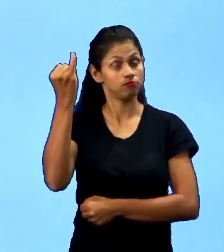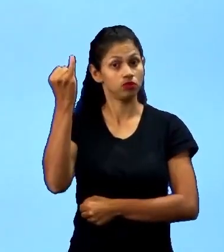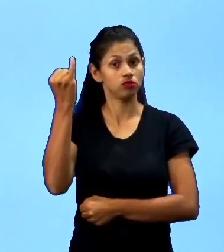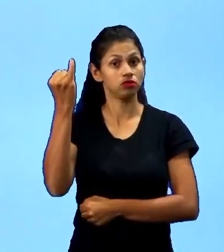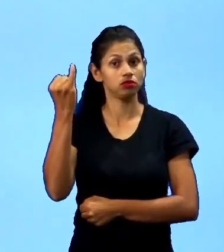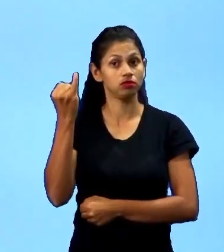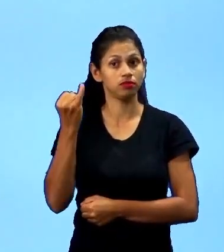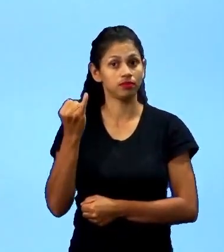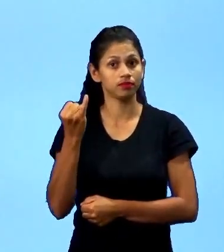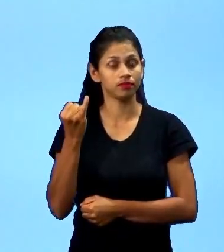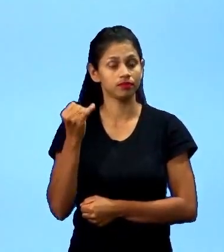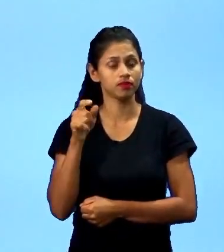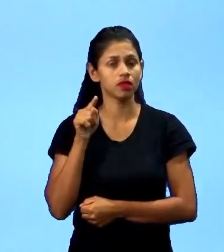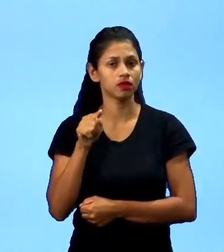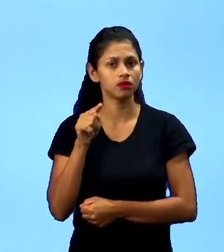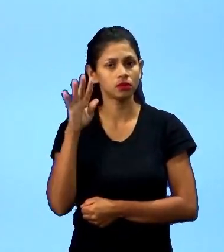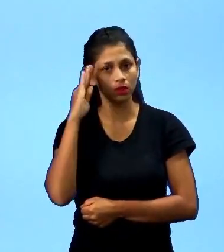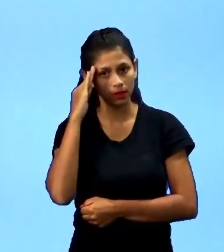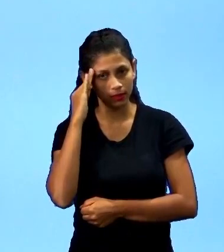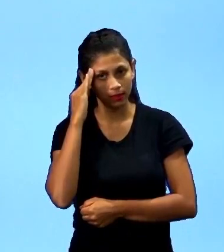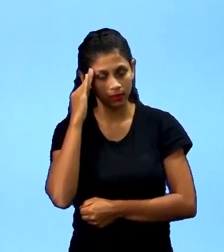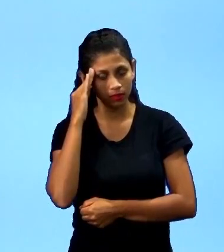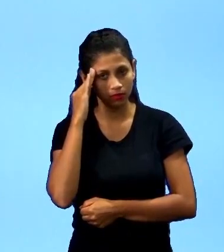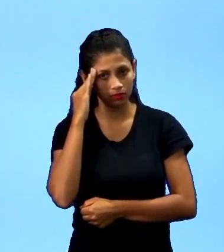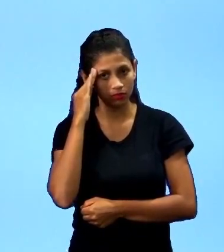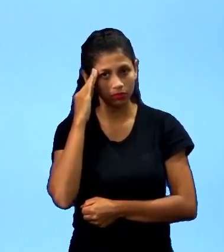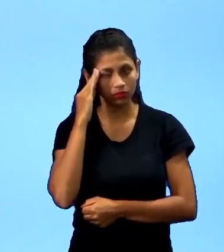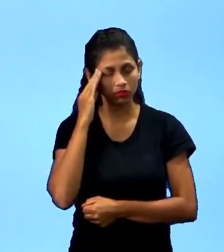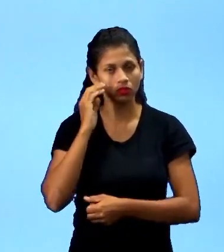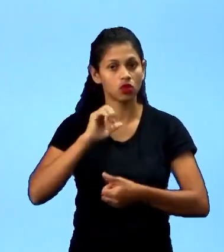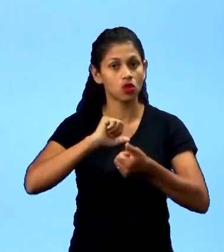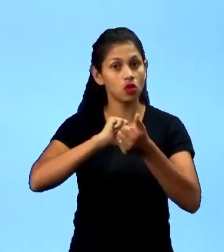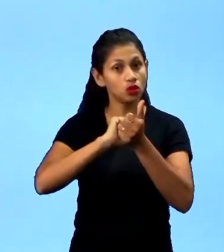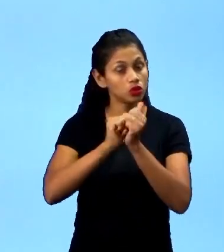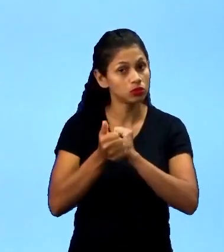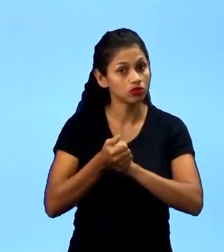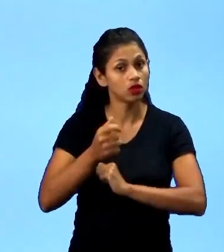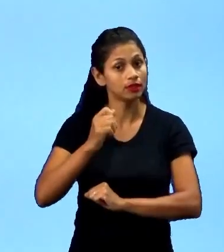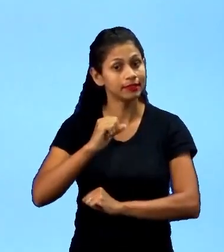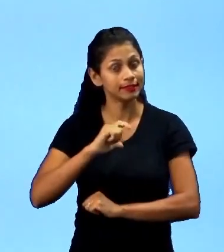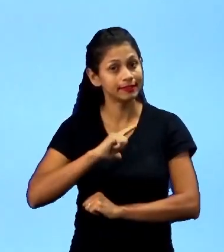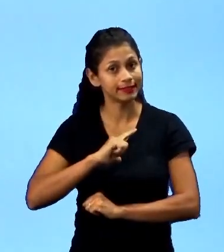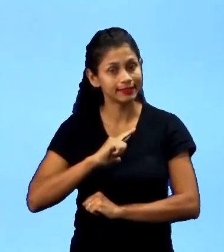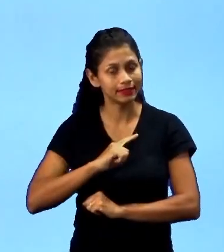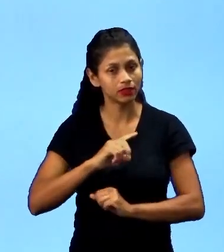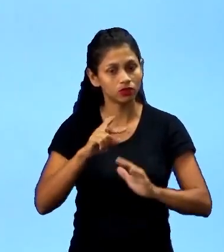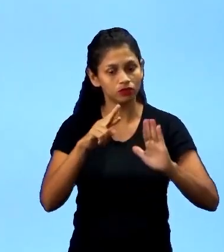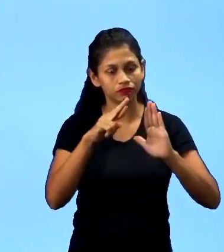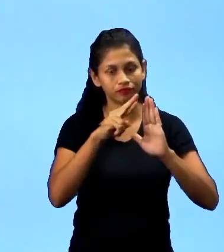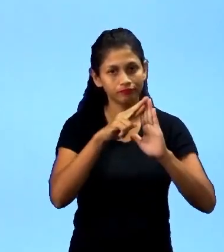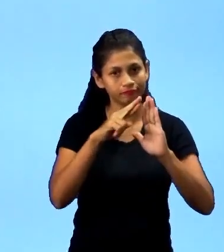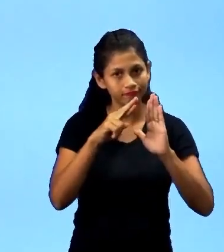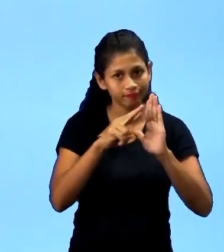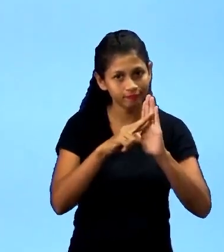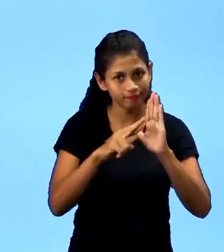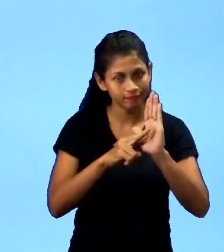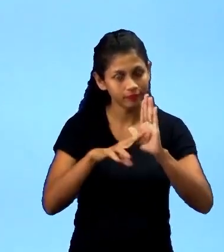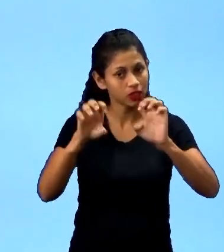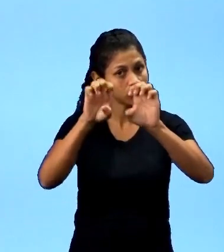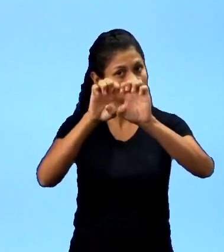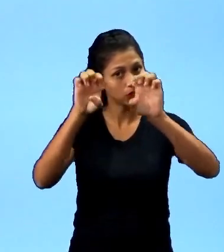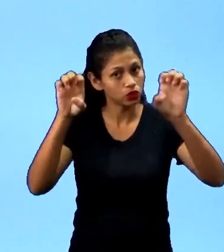compreenderem. O segmento esportivo, ele vai ter uma regulamentação. A regra vai ser estruturada,